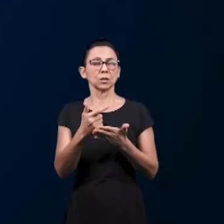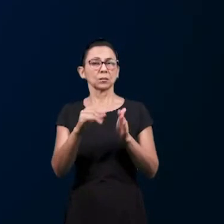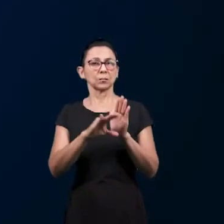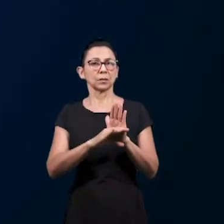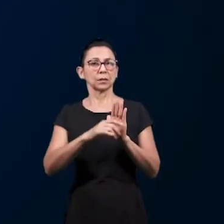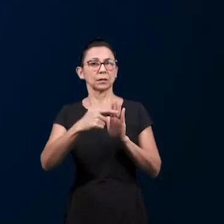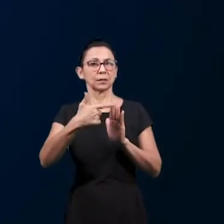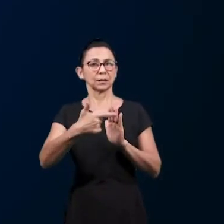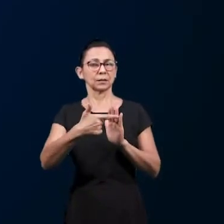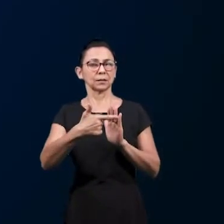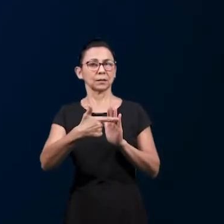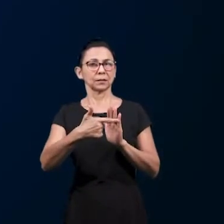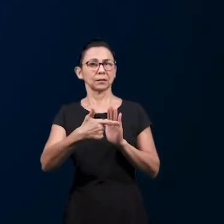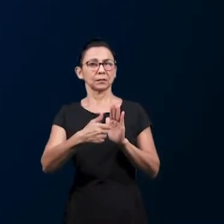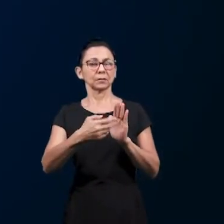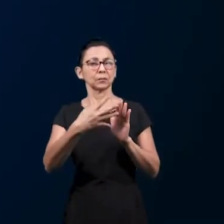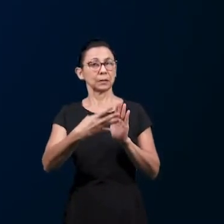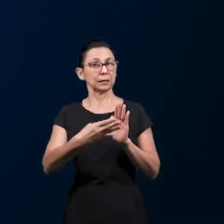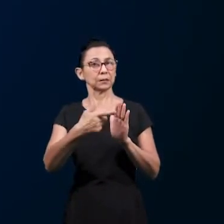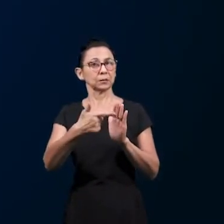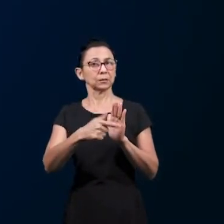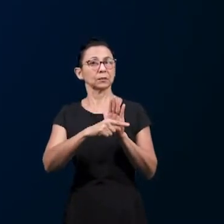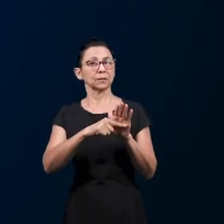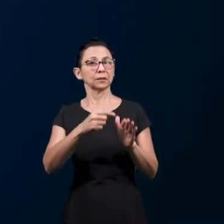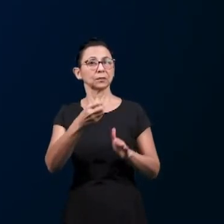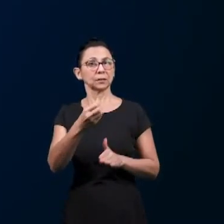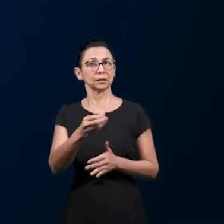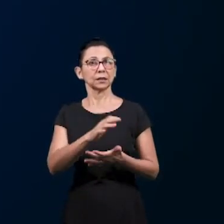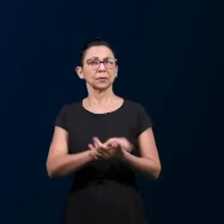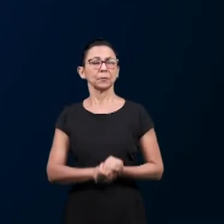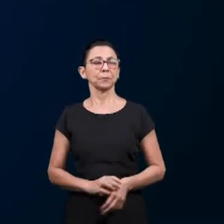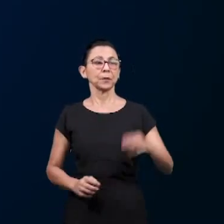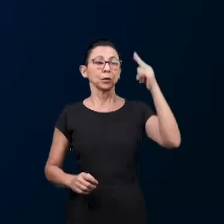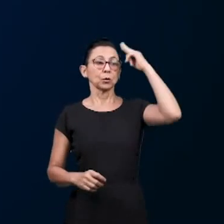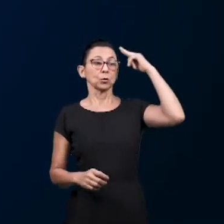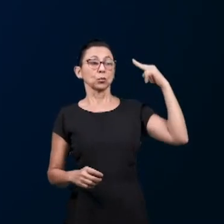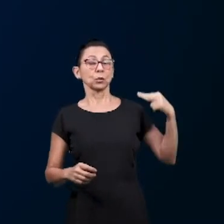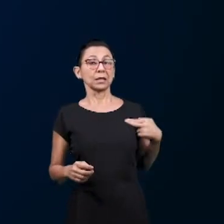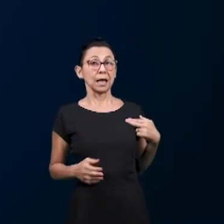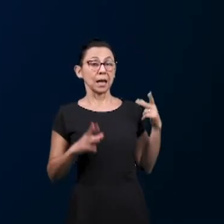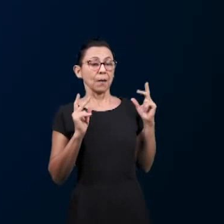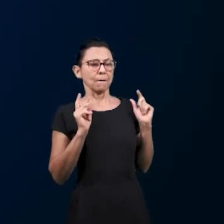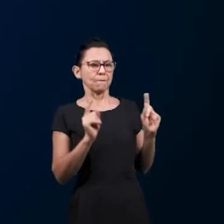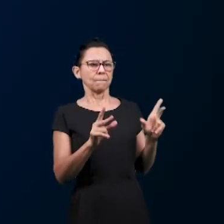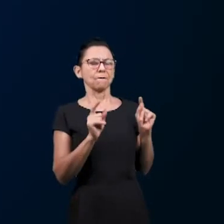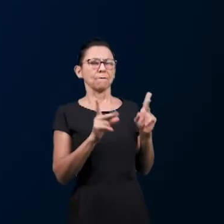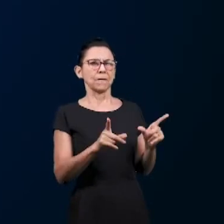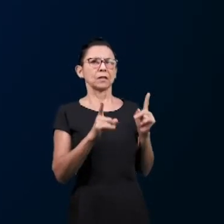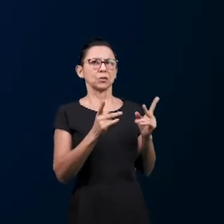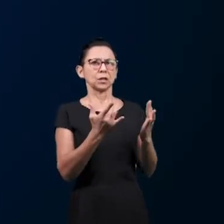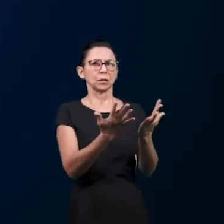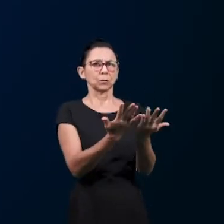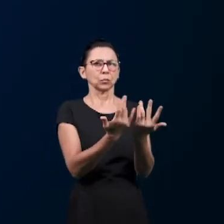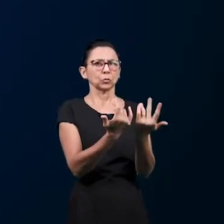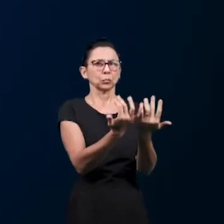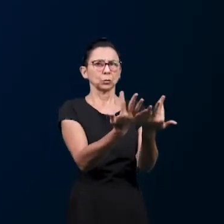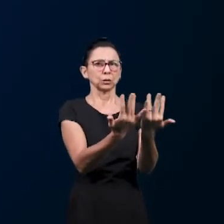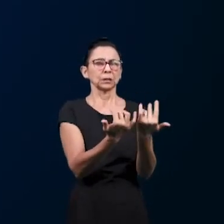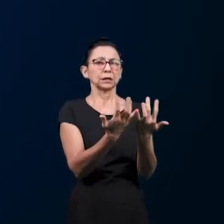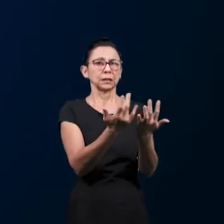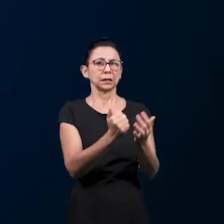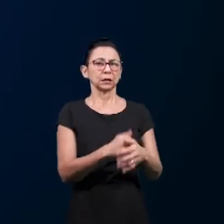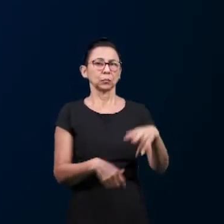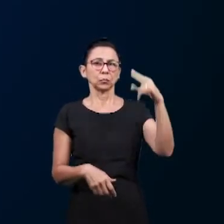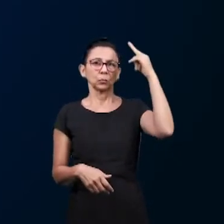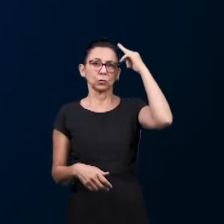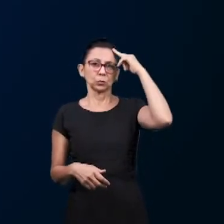Gênesis 42, 6 nos diz. José, pois era governador daquela terra, ele vendia todo o povo da terra, e os irmãos de